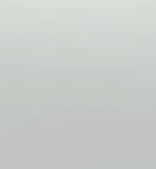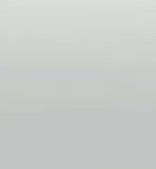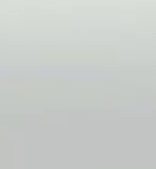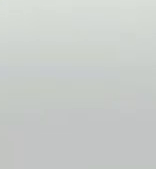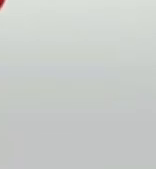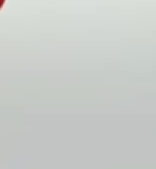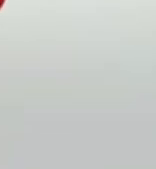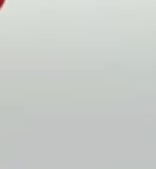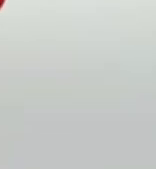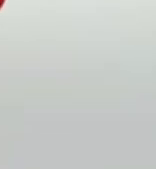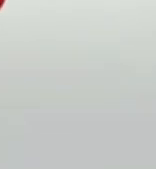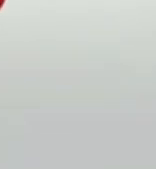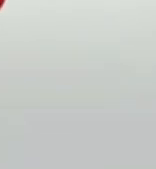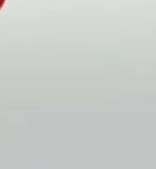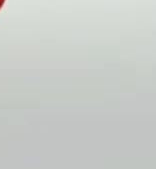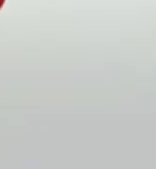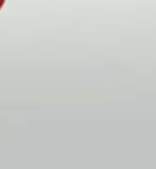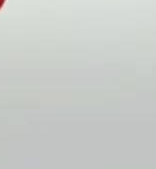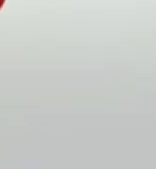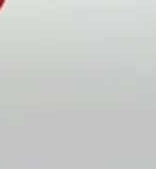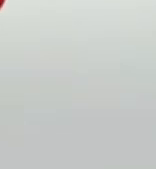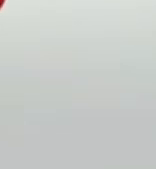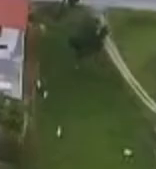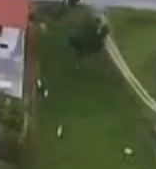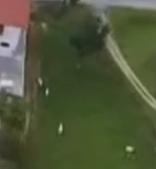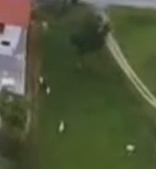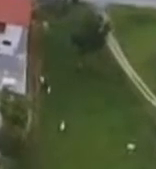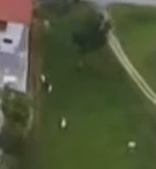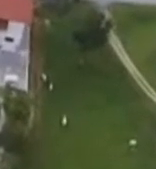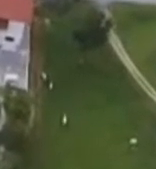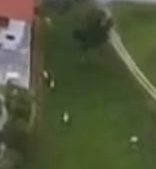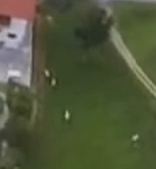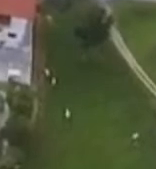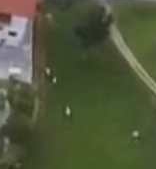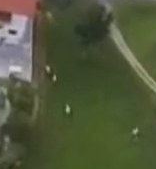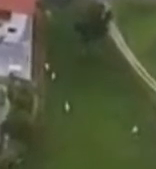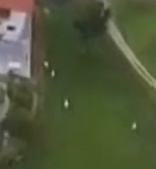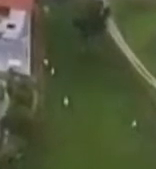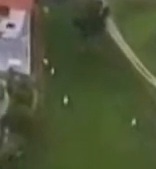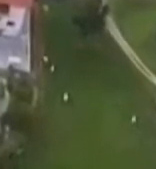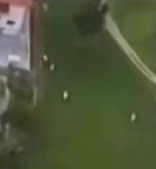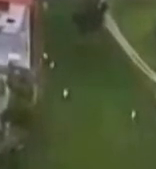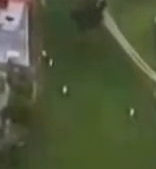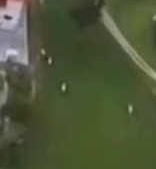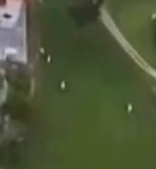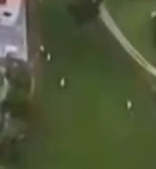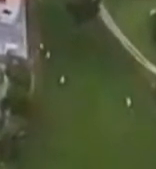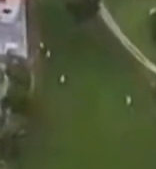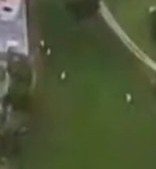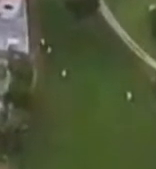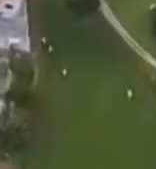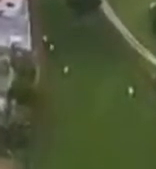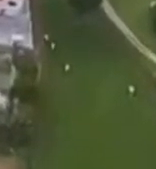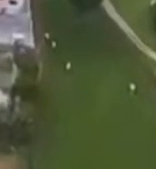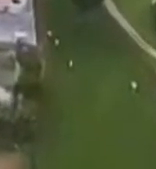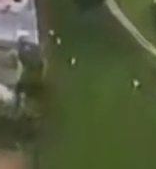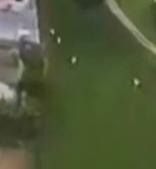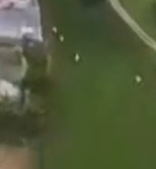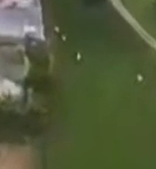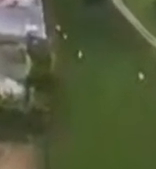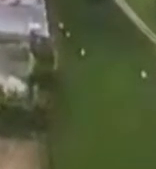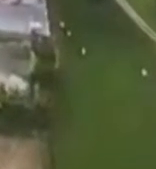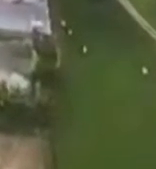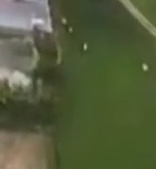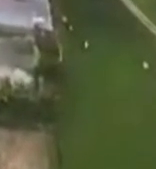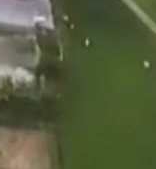aproximadamente mil delegados foram eleitos. Entre tantas obras, o maior legado do prefeito Celso Zucchi